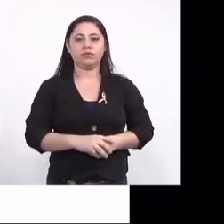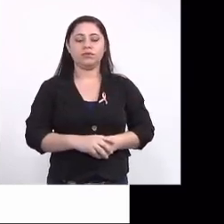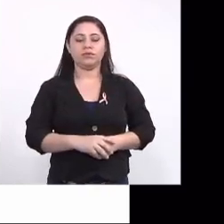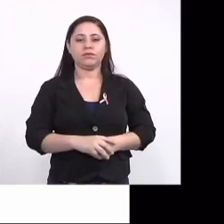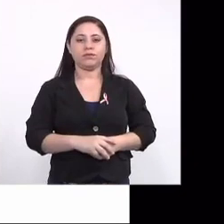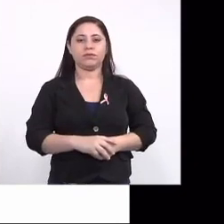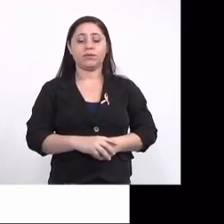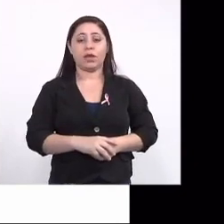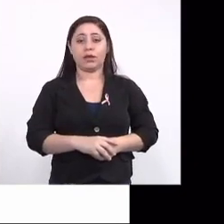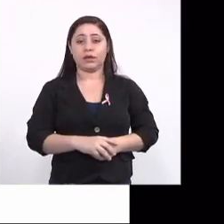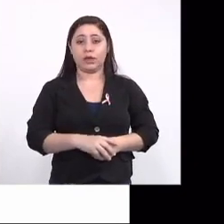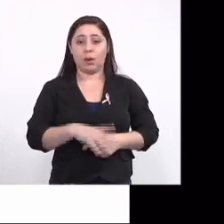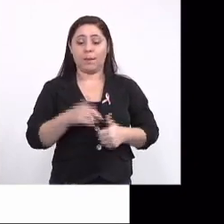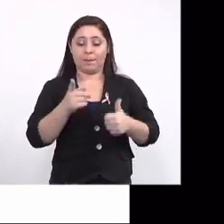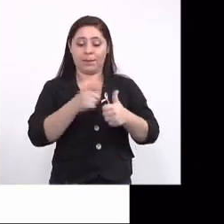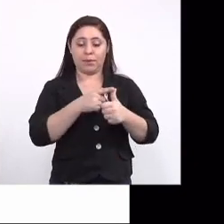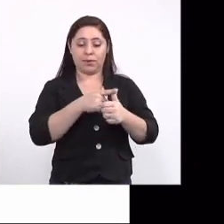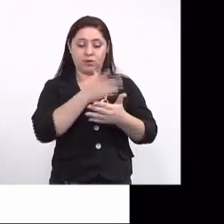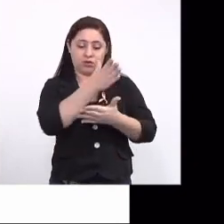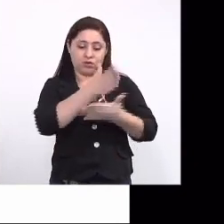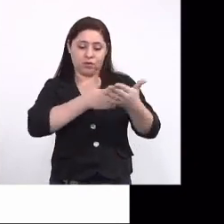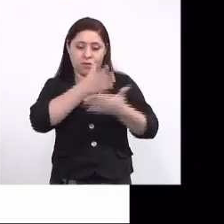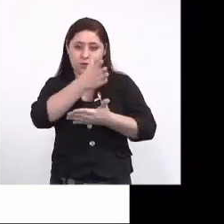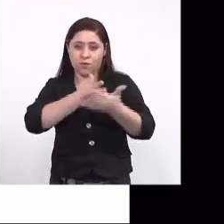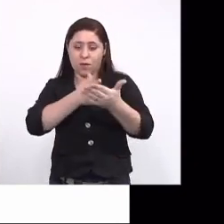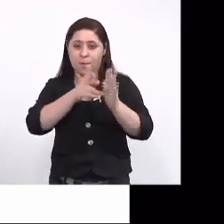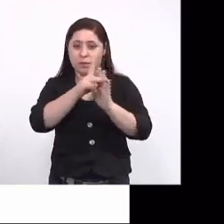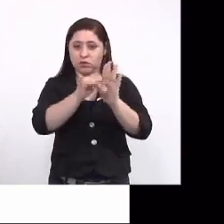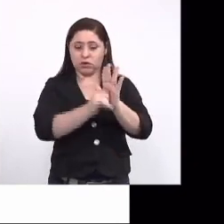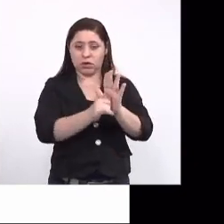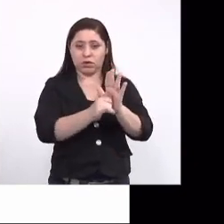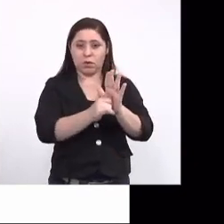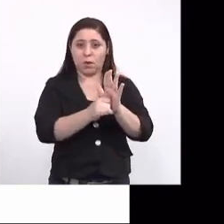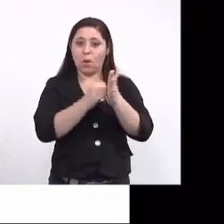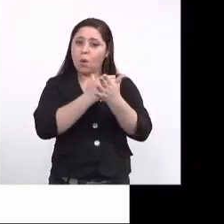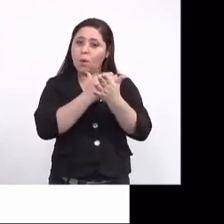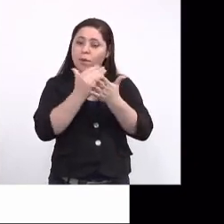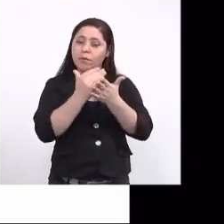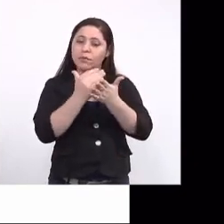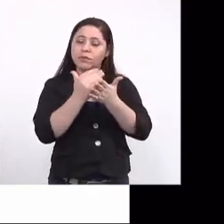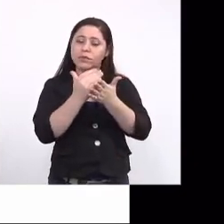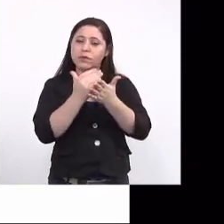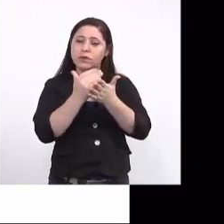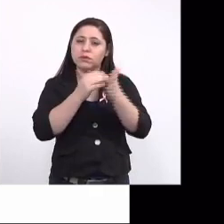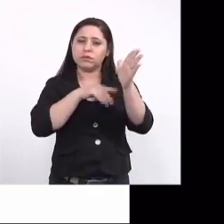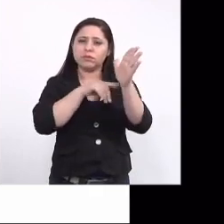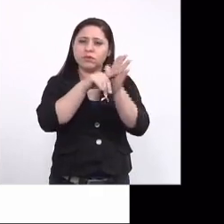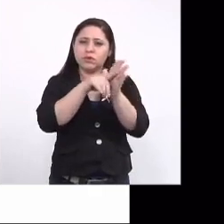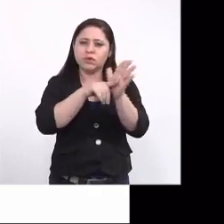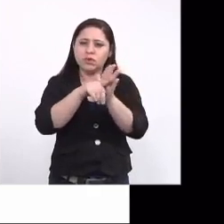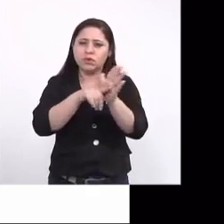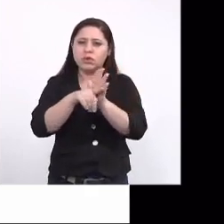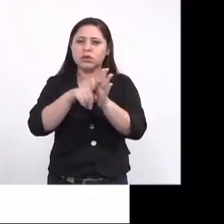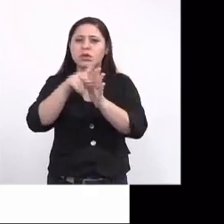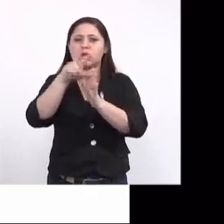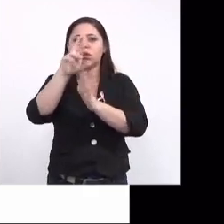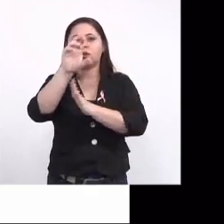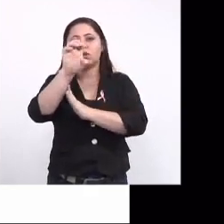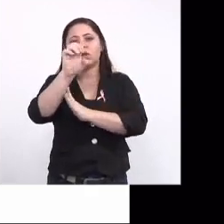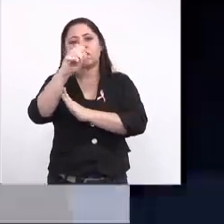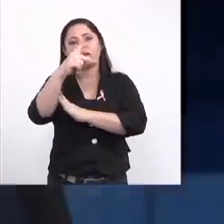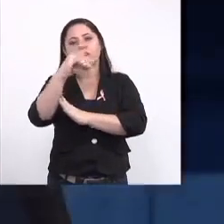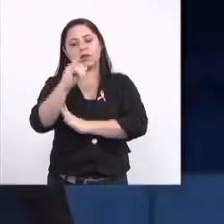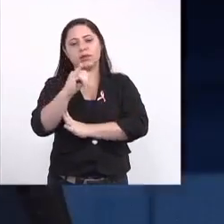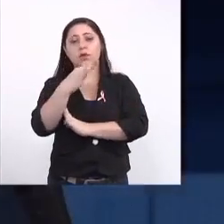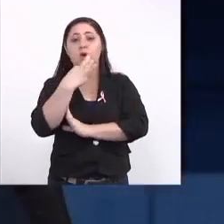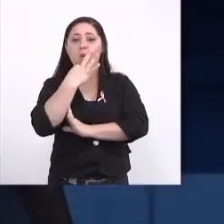Então, na primeira fase, gente dividiu um fases desse projeto, na primeira fase a gente se debruçou sobre essa base chamada RESP, para